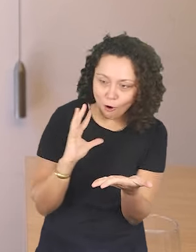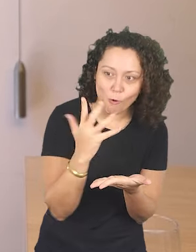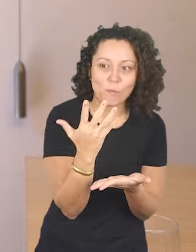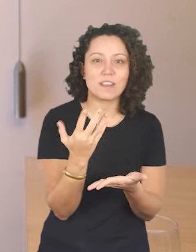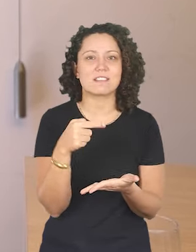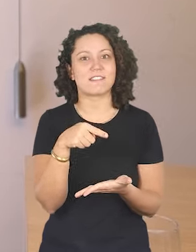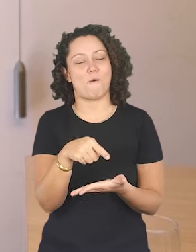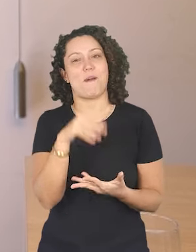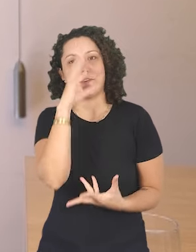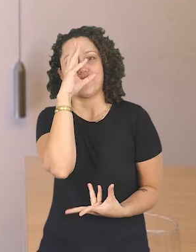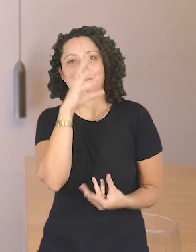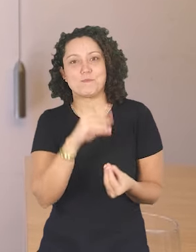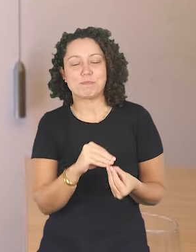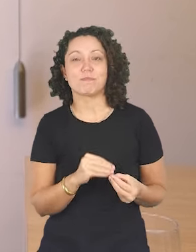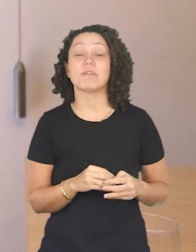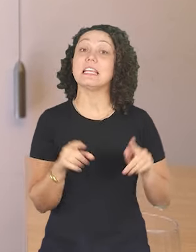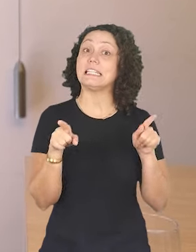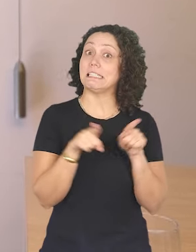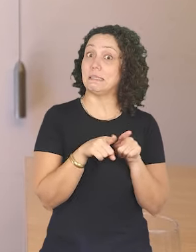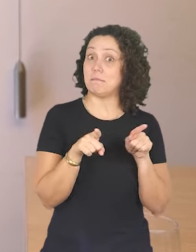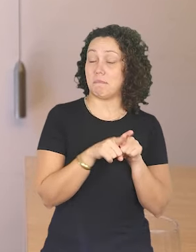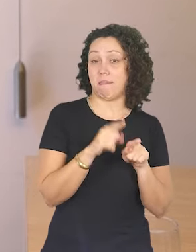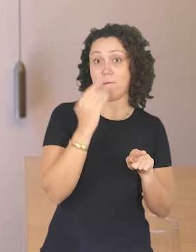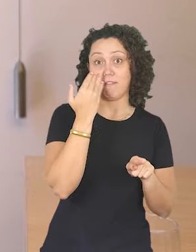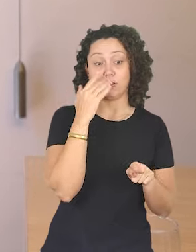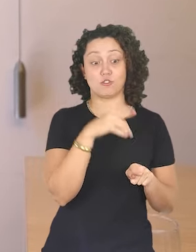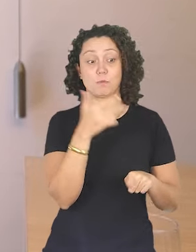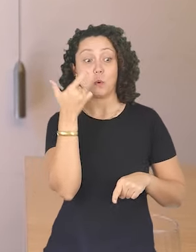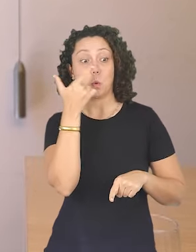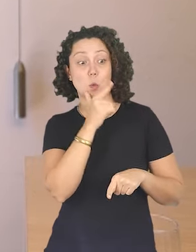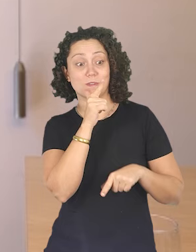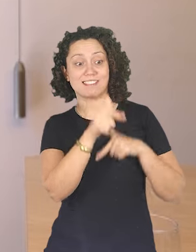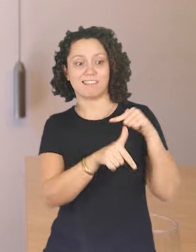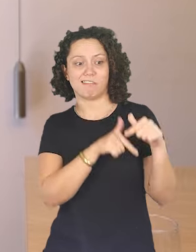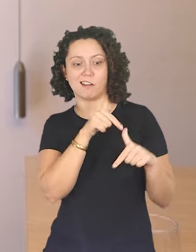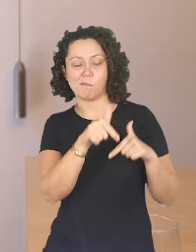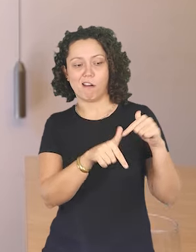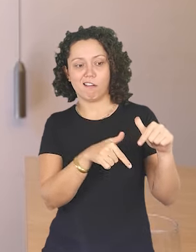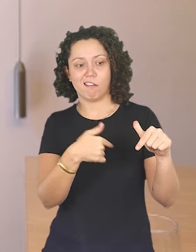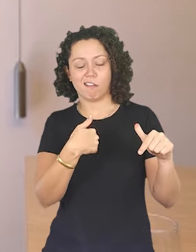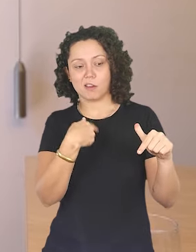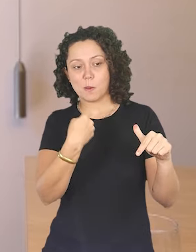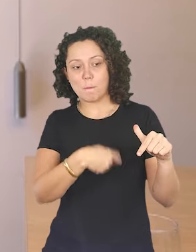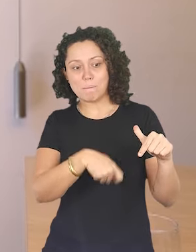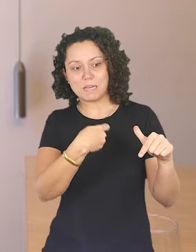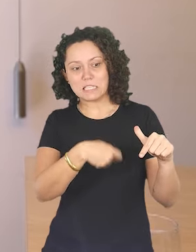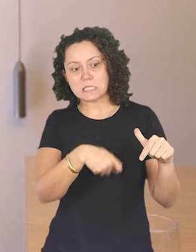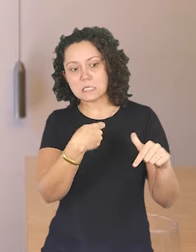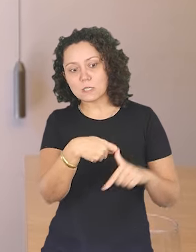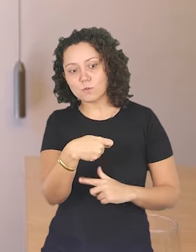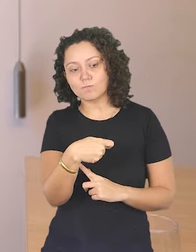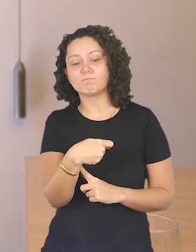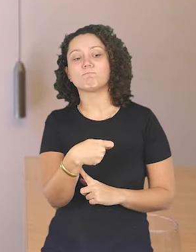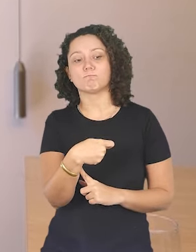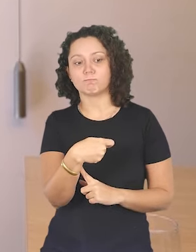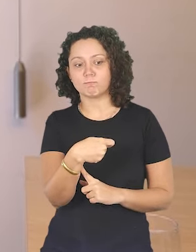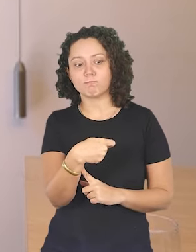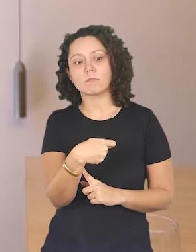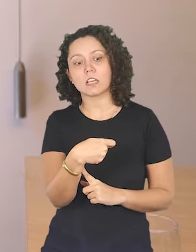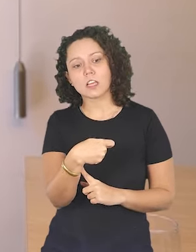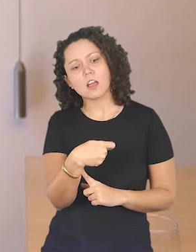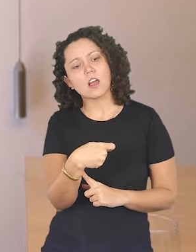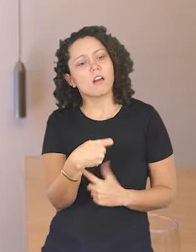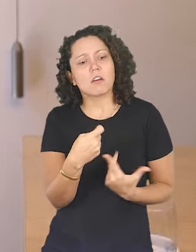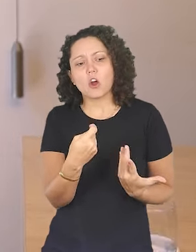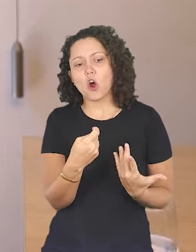isso era isso. Junto, eu entendi que para trabalhar com isso, eu ia precisar entender esse